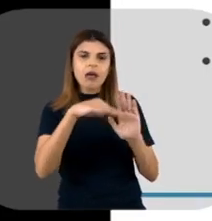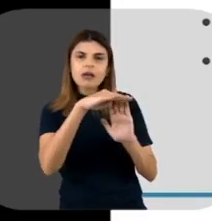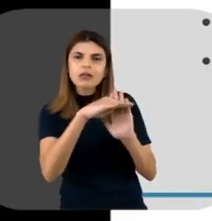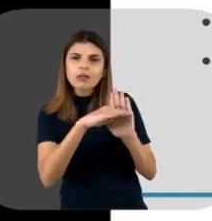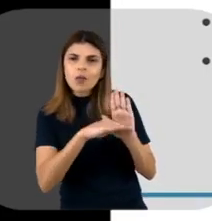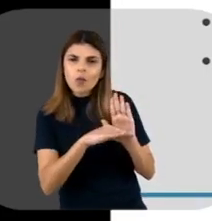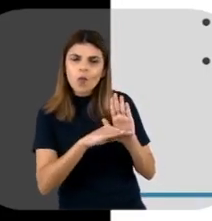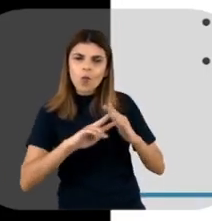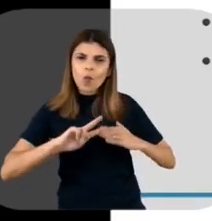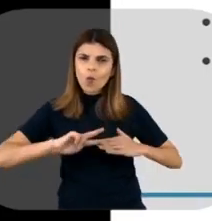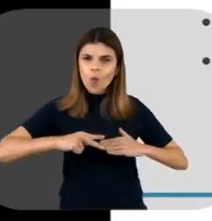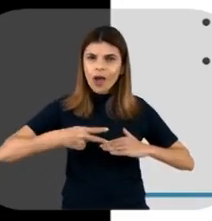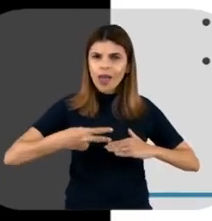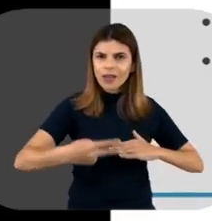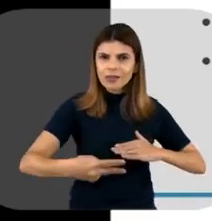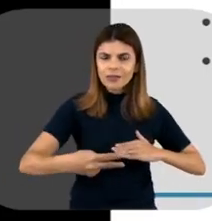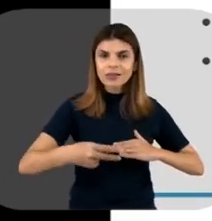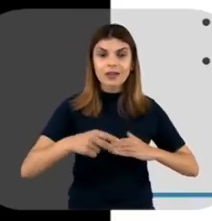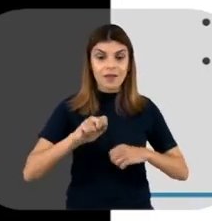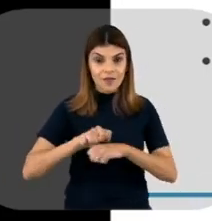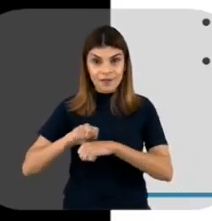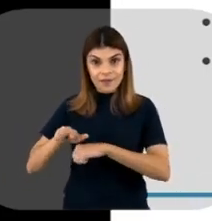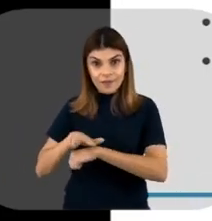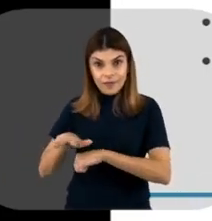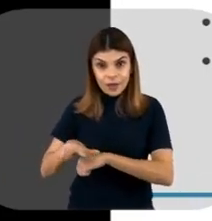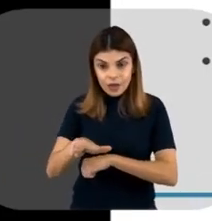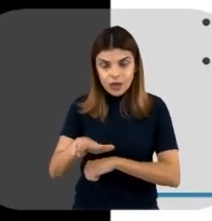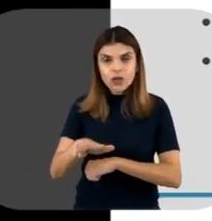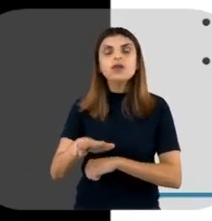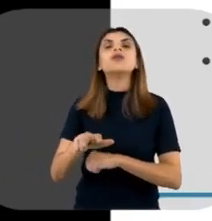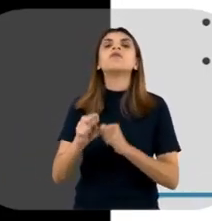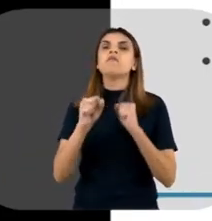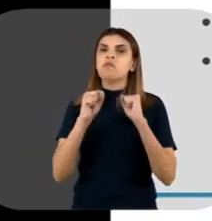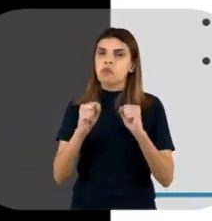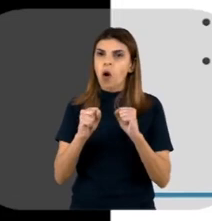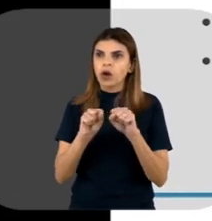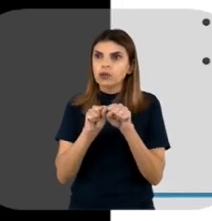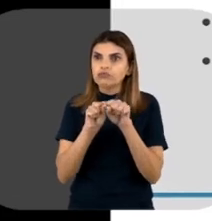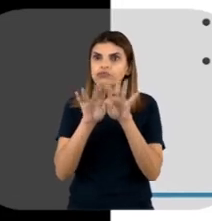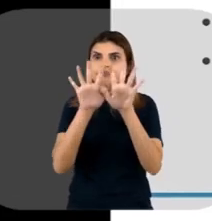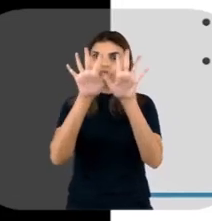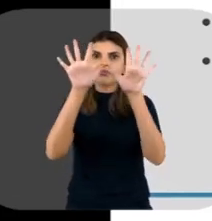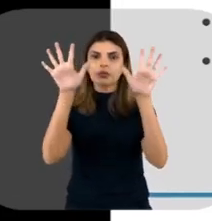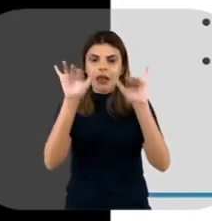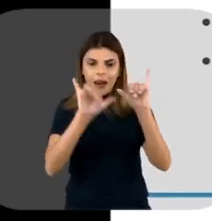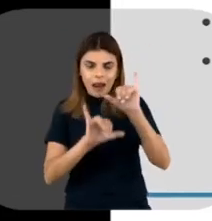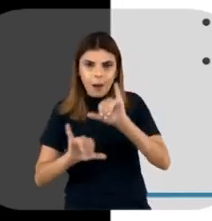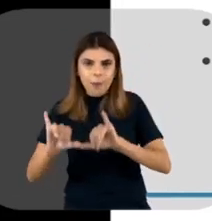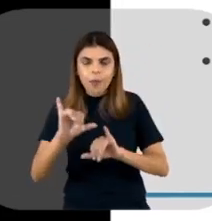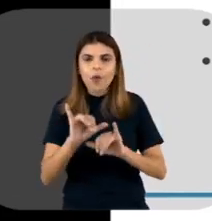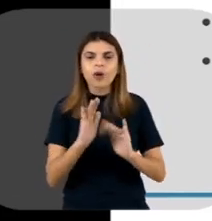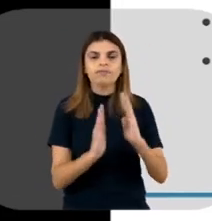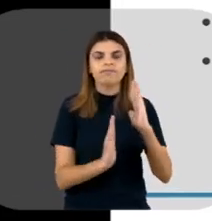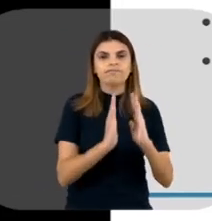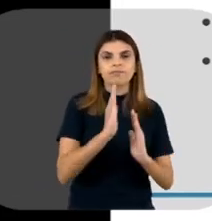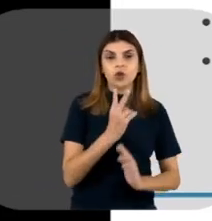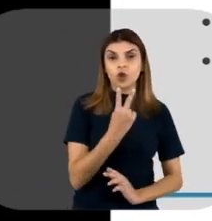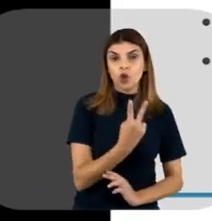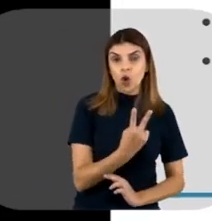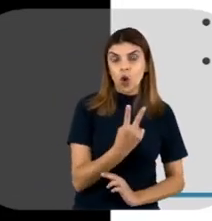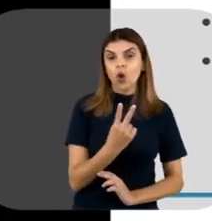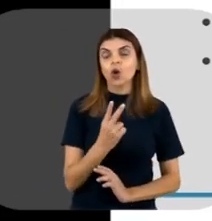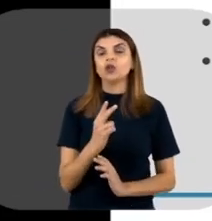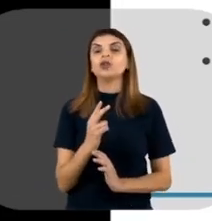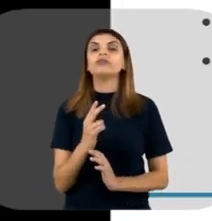sequência desse vírus, você pode trabalhar em laboratórios de nível 2 de biossegurança.